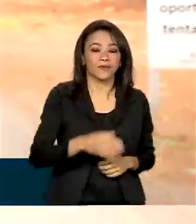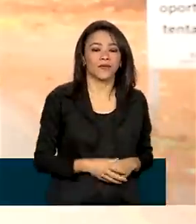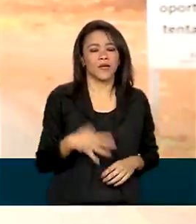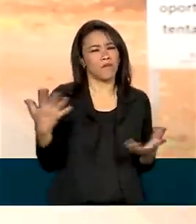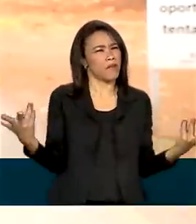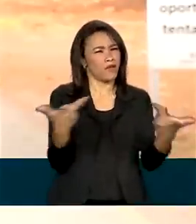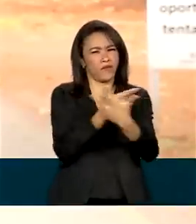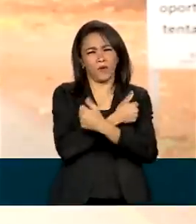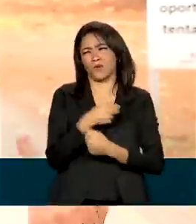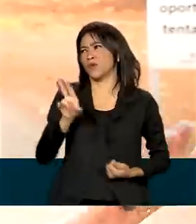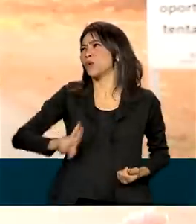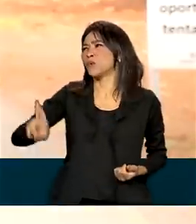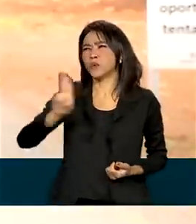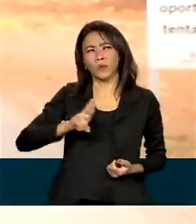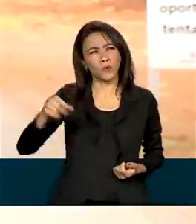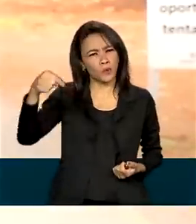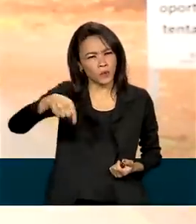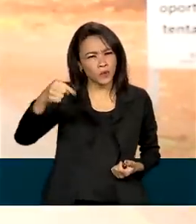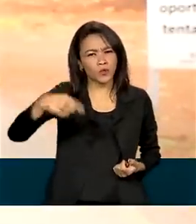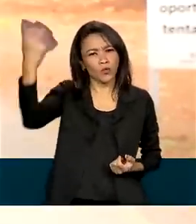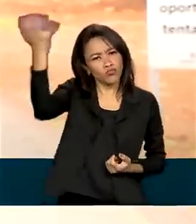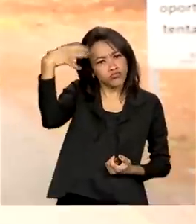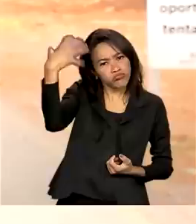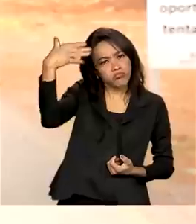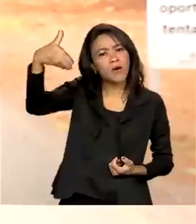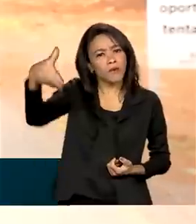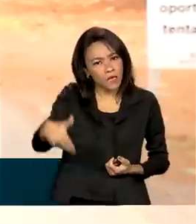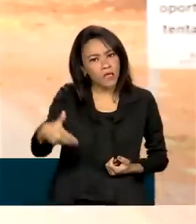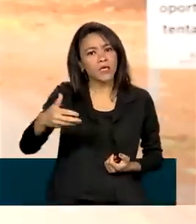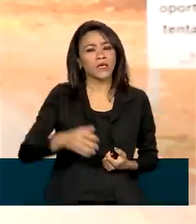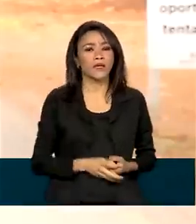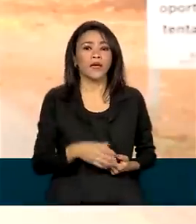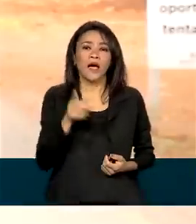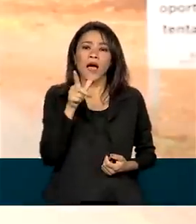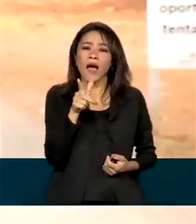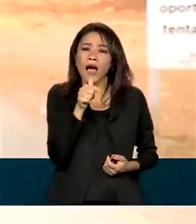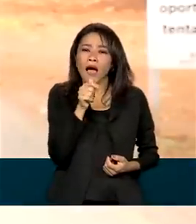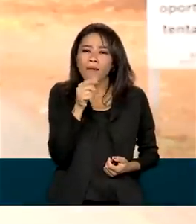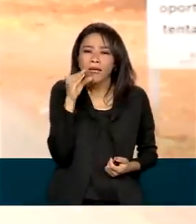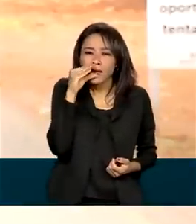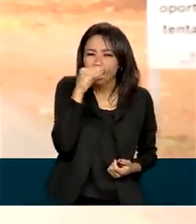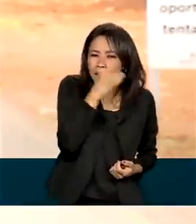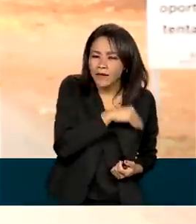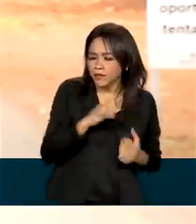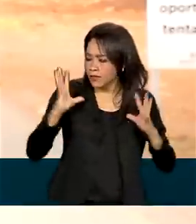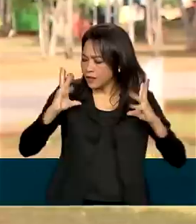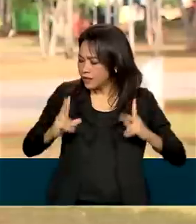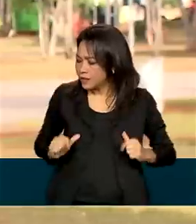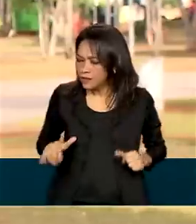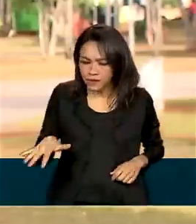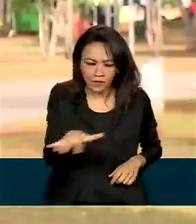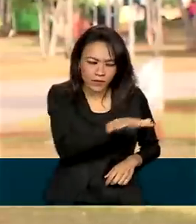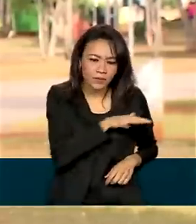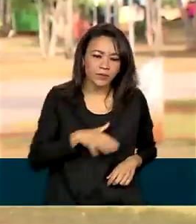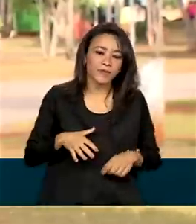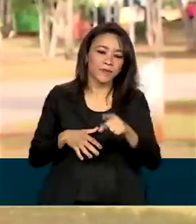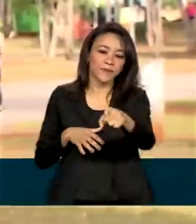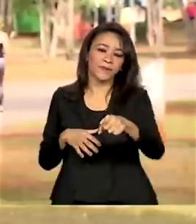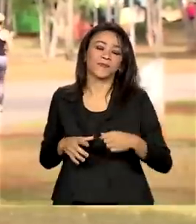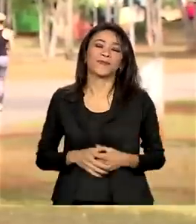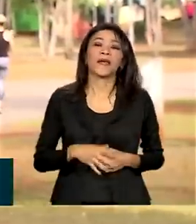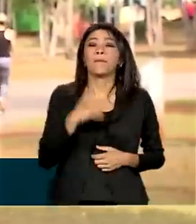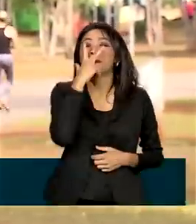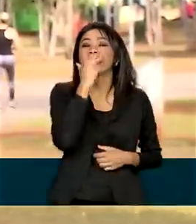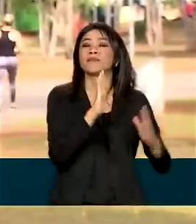usufruo todo santo dia, tomo banho aqui no vestuário e é água quente, é tudo limpinho. É o quintal de muita gente,